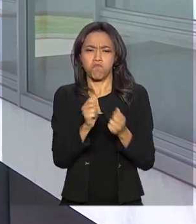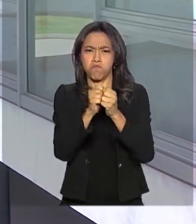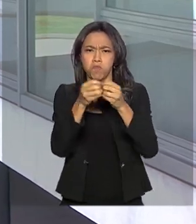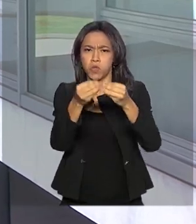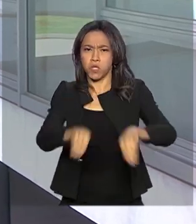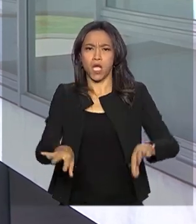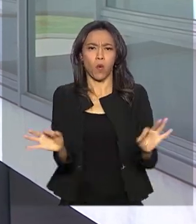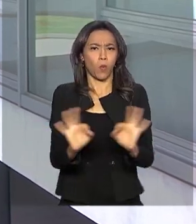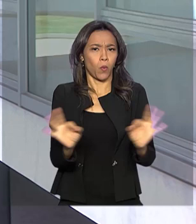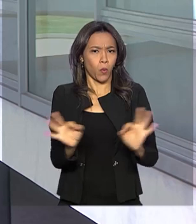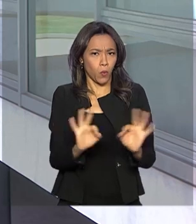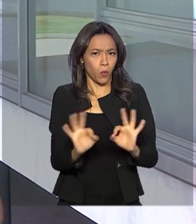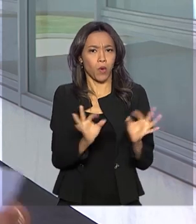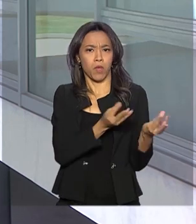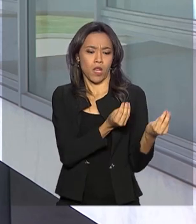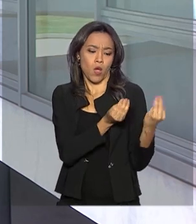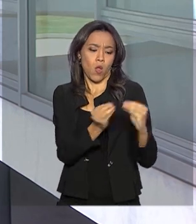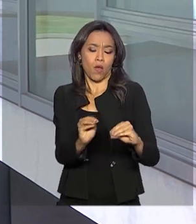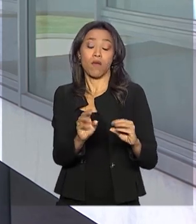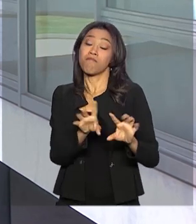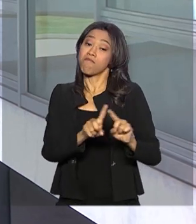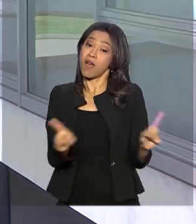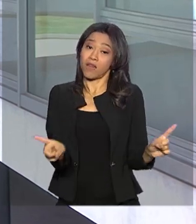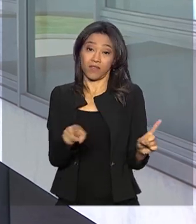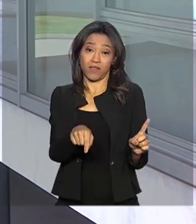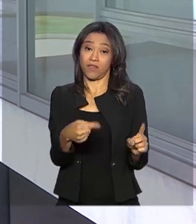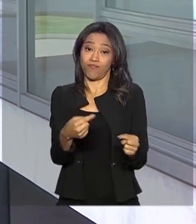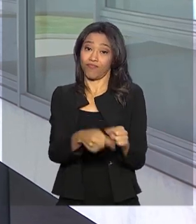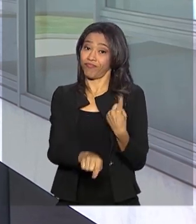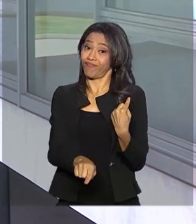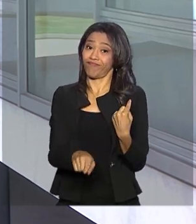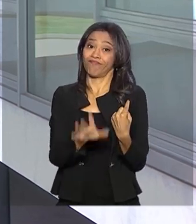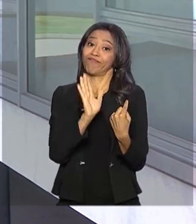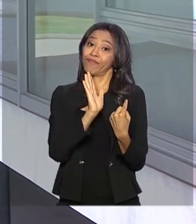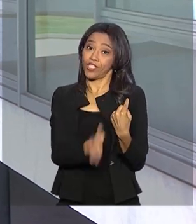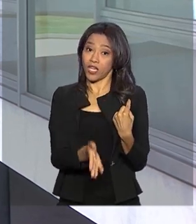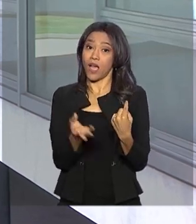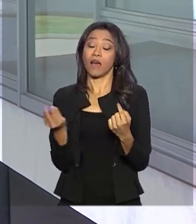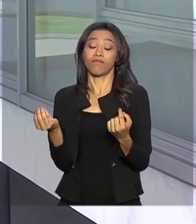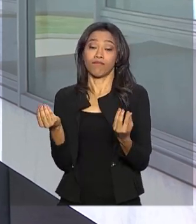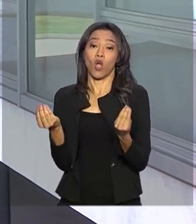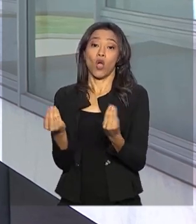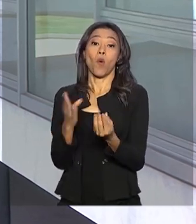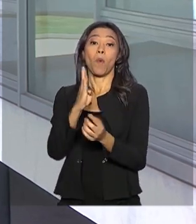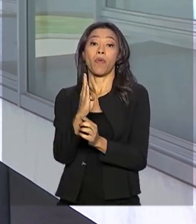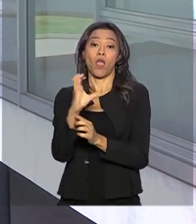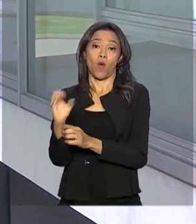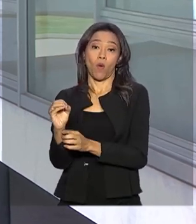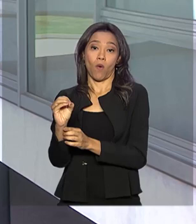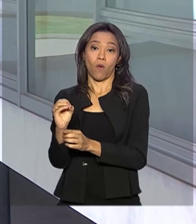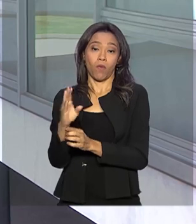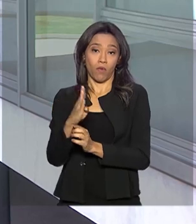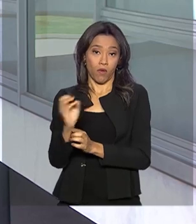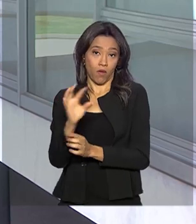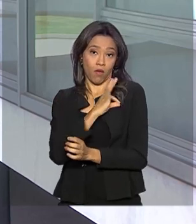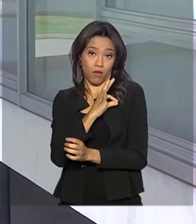Mesmo assim, ele considerou o comportamento inadequado e o governo federal já registrou o boletim de ocorrência. Fora isso,